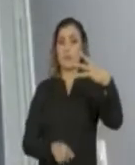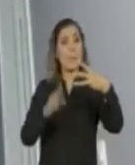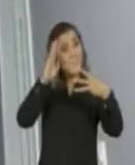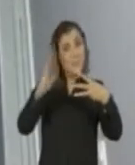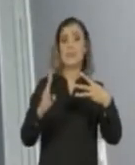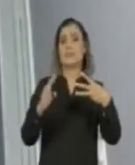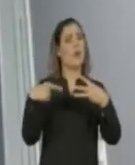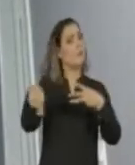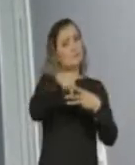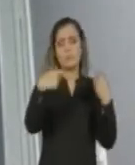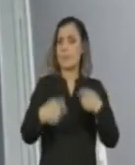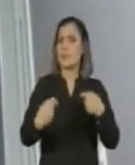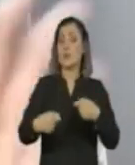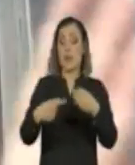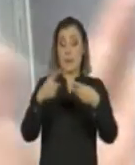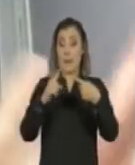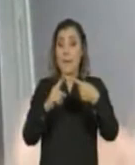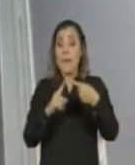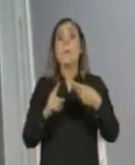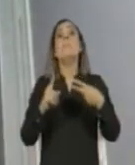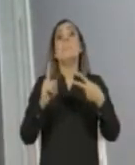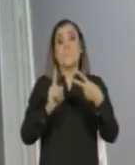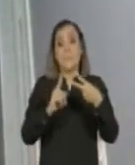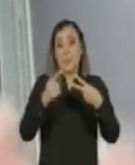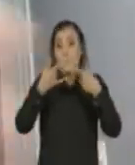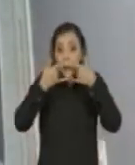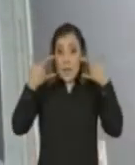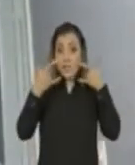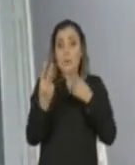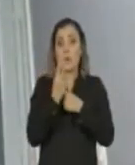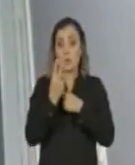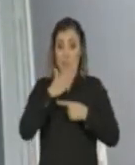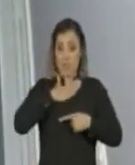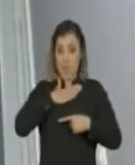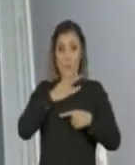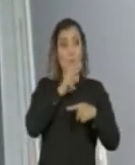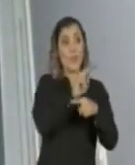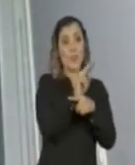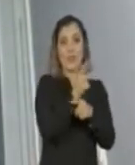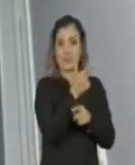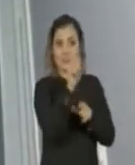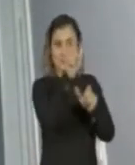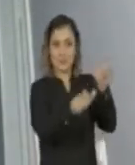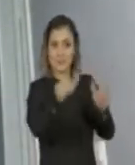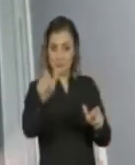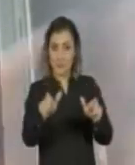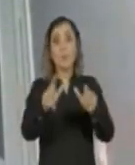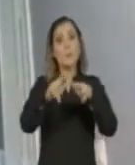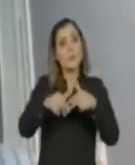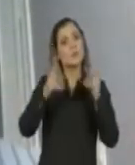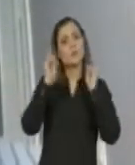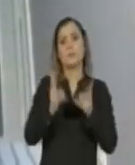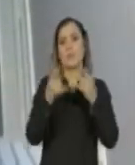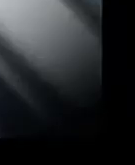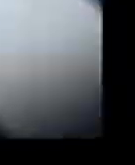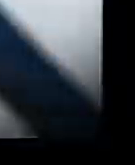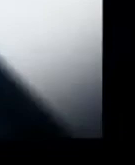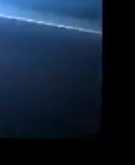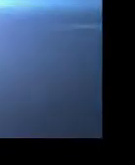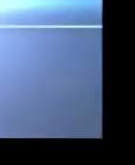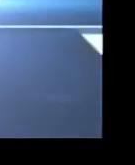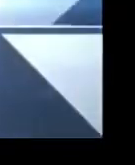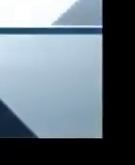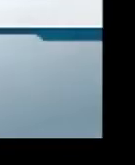máscara, ela protege, protege você e protege o outro. Portanto, use sempre a máscara.